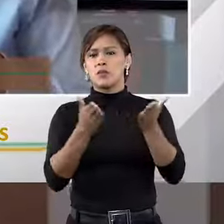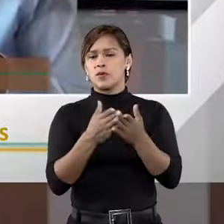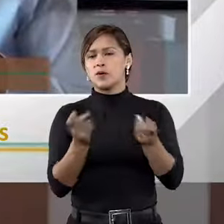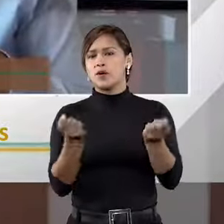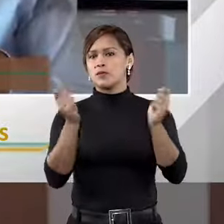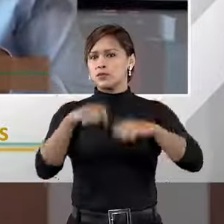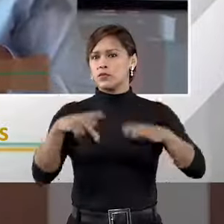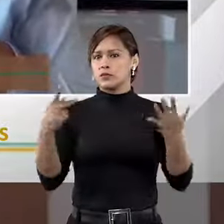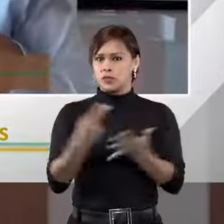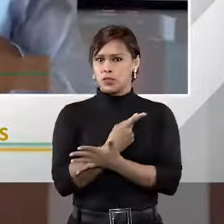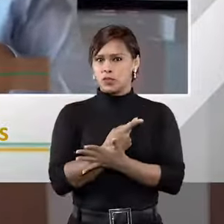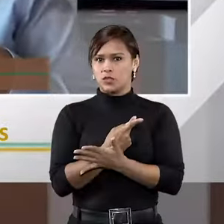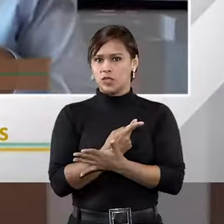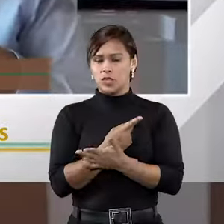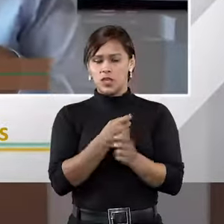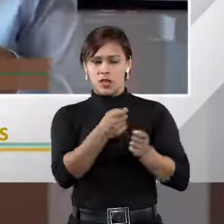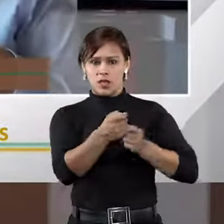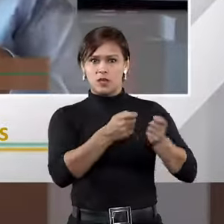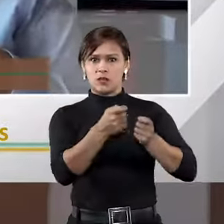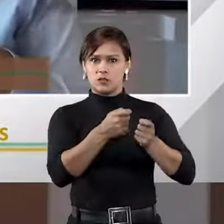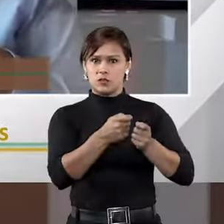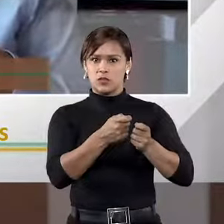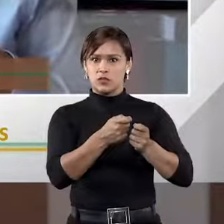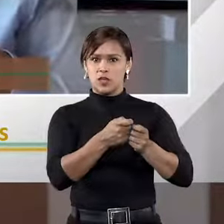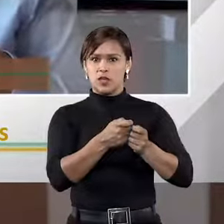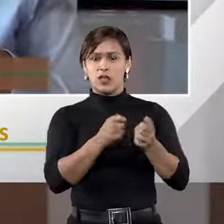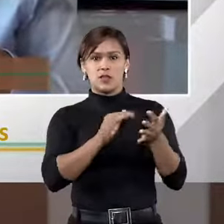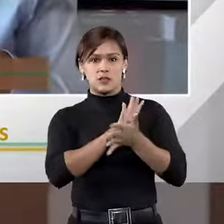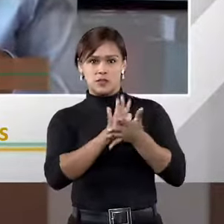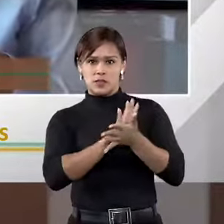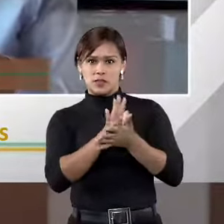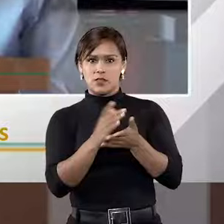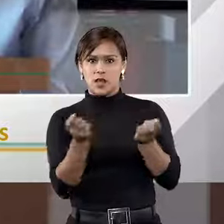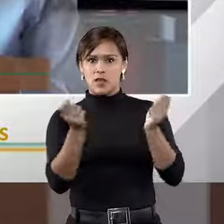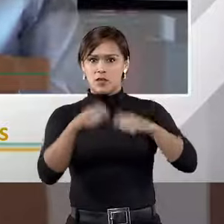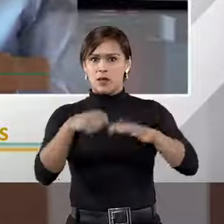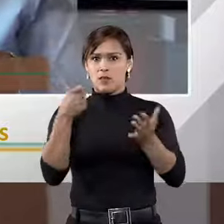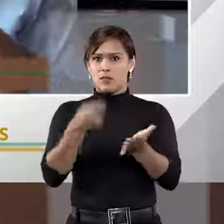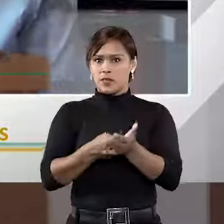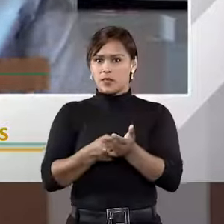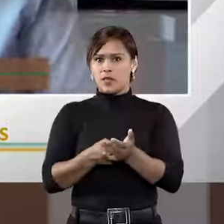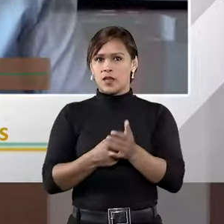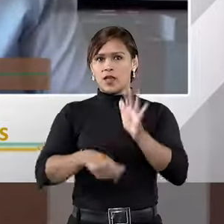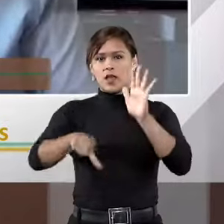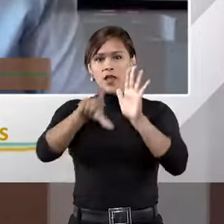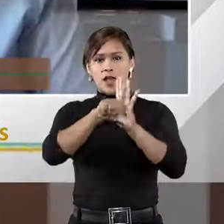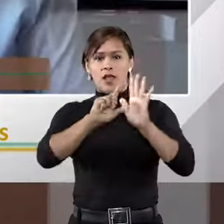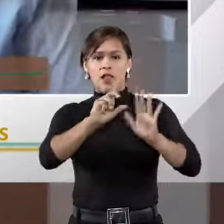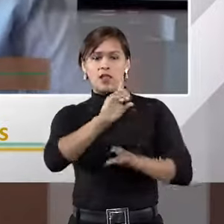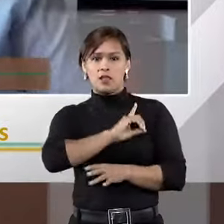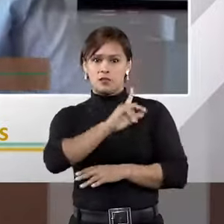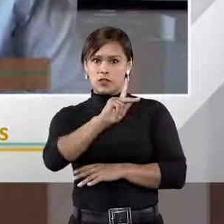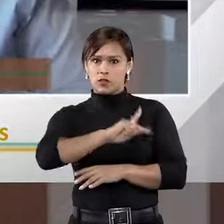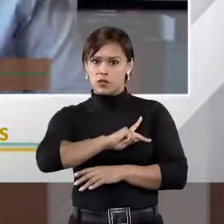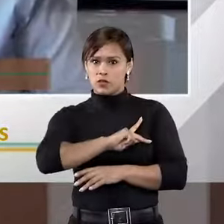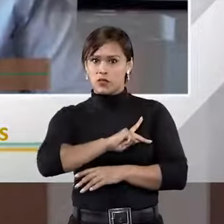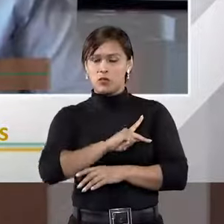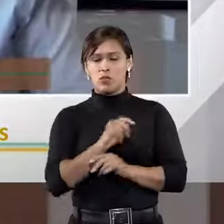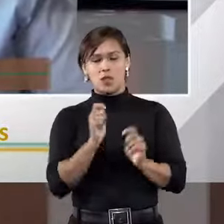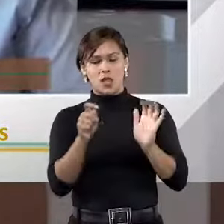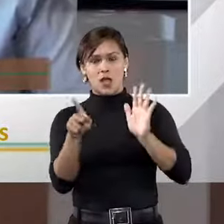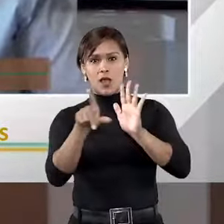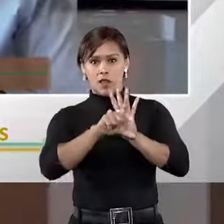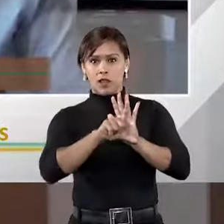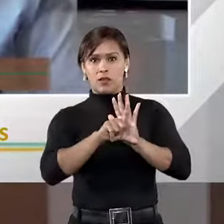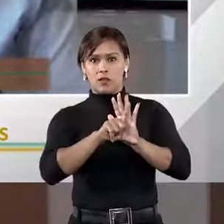possível haver? É possível haver arbitragem sem custo? É. Possível é. Se você pegar a lei da Defensoria Pública, a lei orgânica da Defensoria